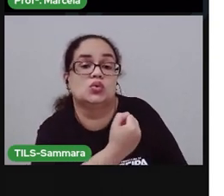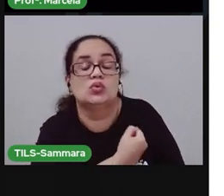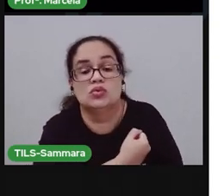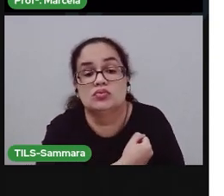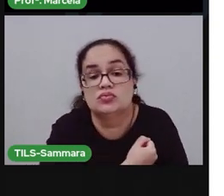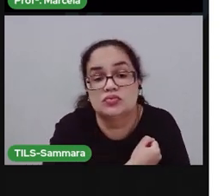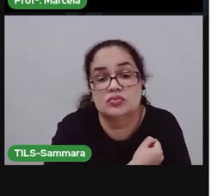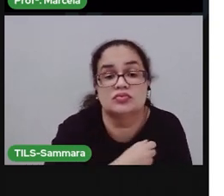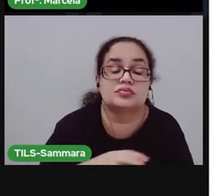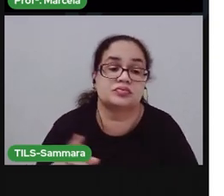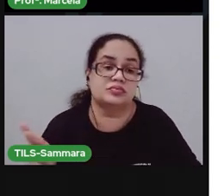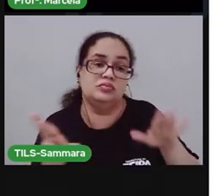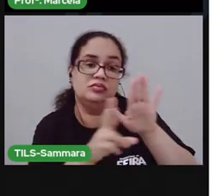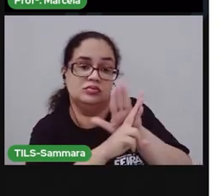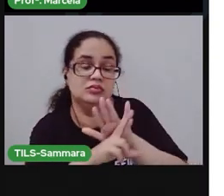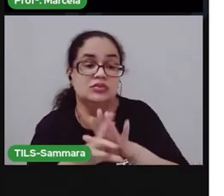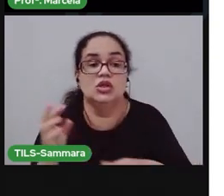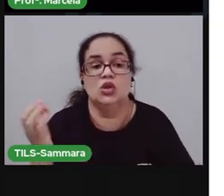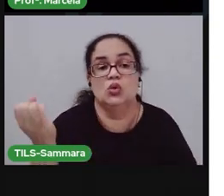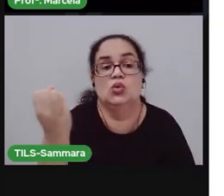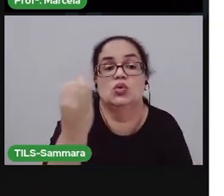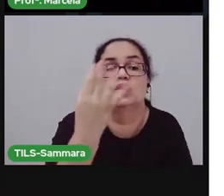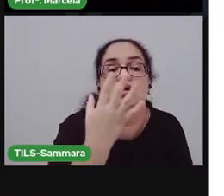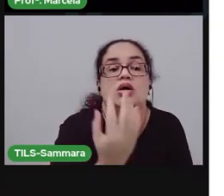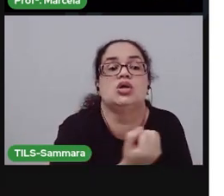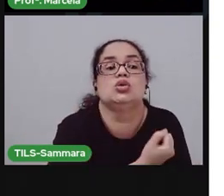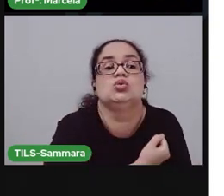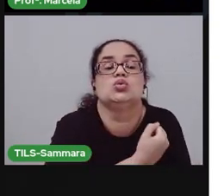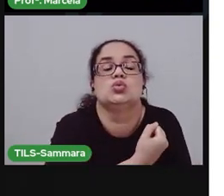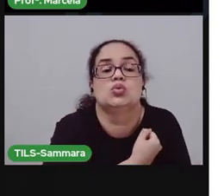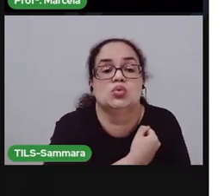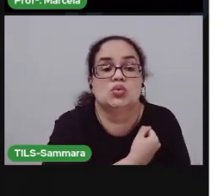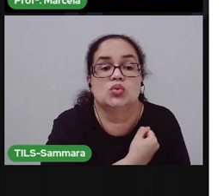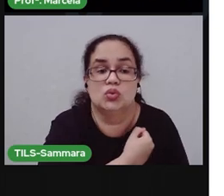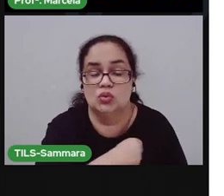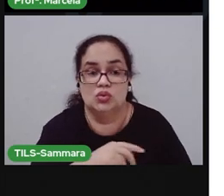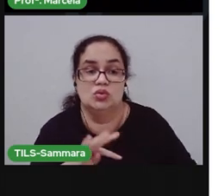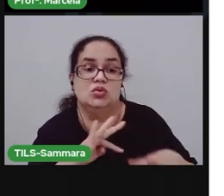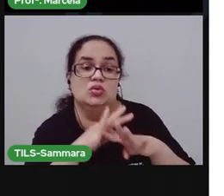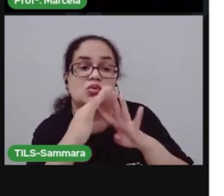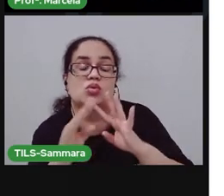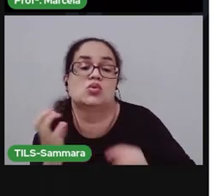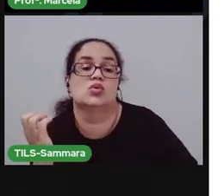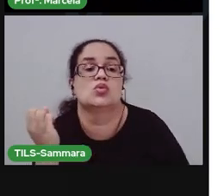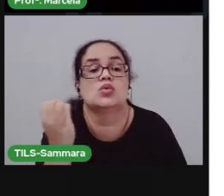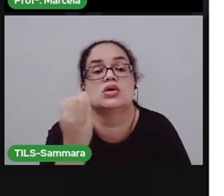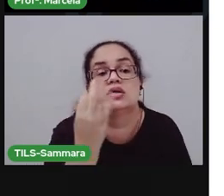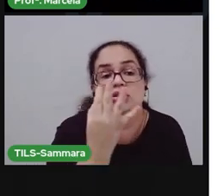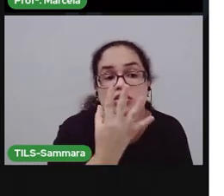é que tá representando essa quantidade? Que número representa essa quantidade?